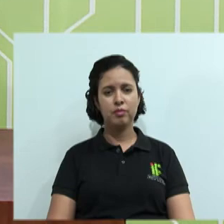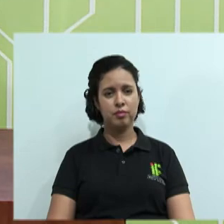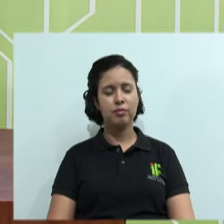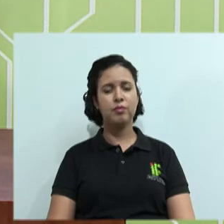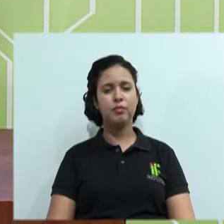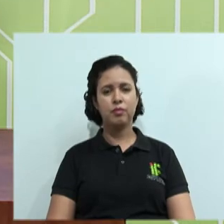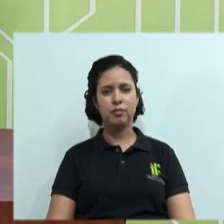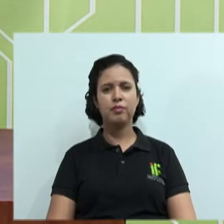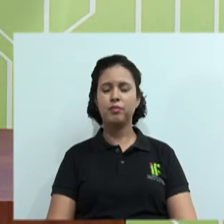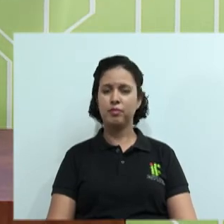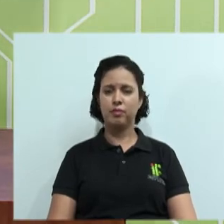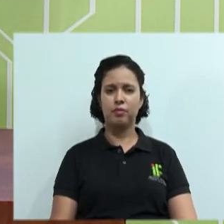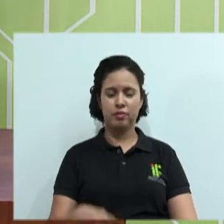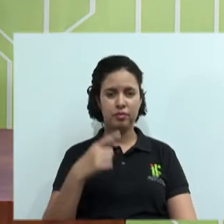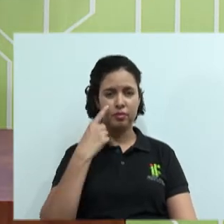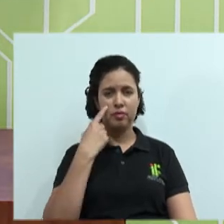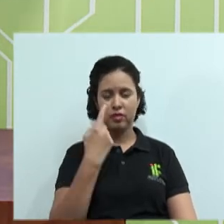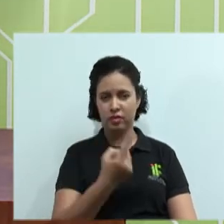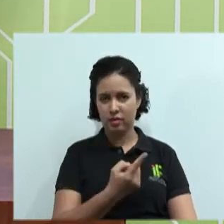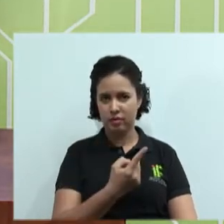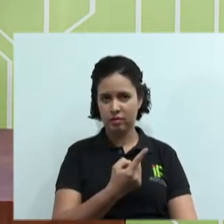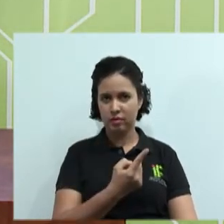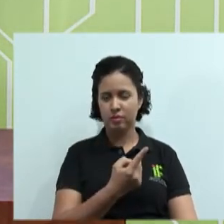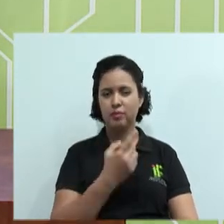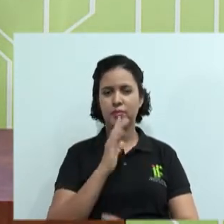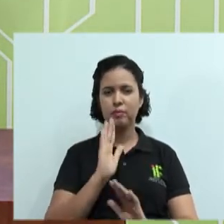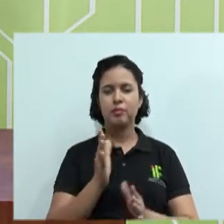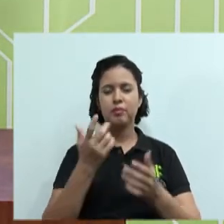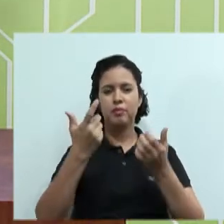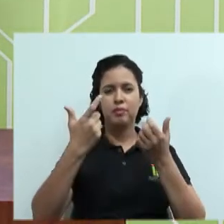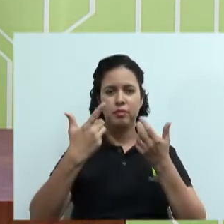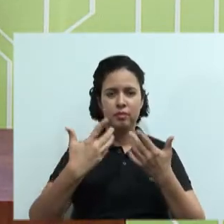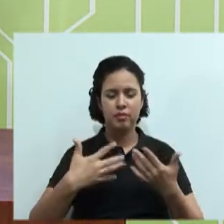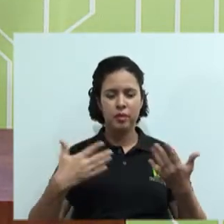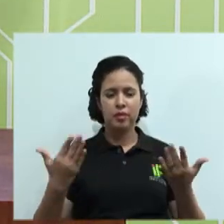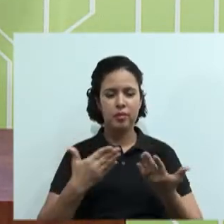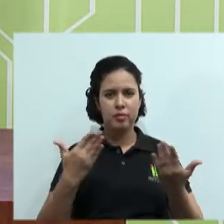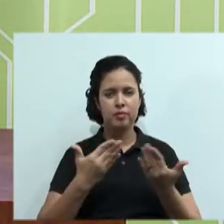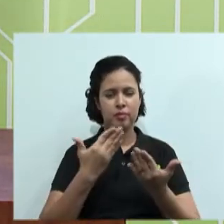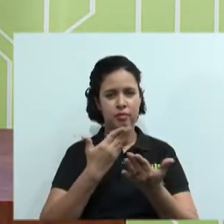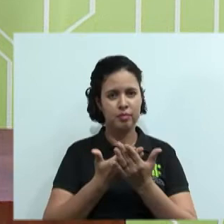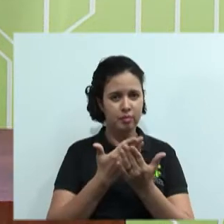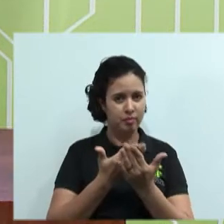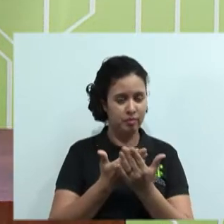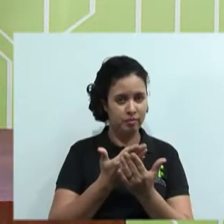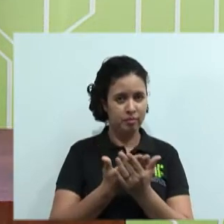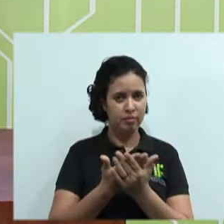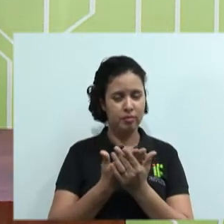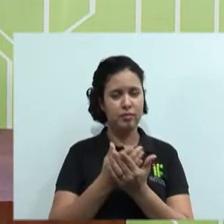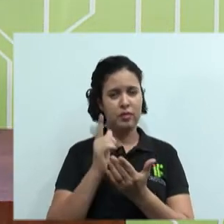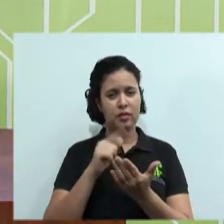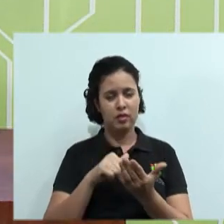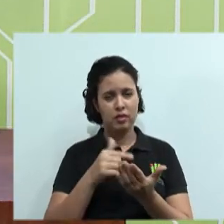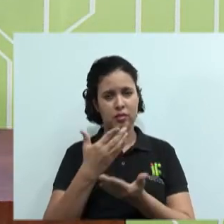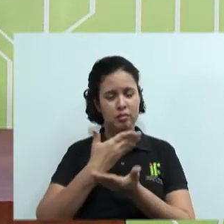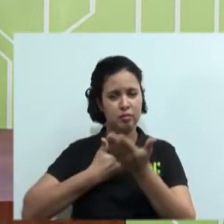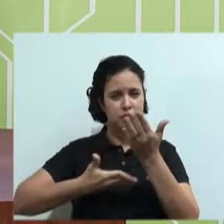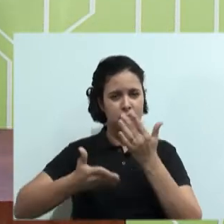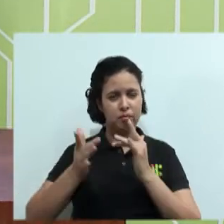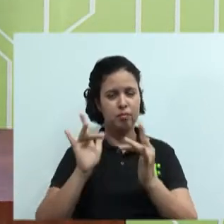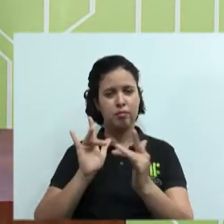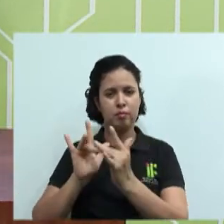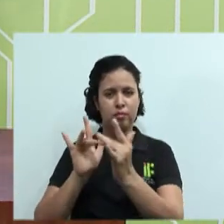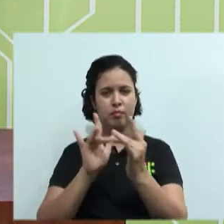Muito bem. Então, você viu um pouco daquilo que nós abordamos aqui na aula de hoje sobre relacionamento interpessoal e sobre a